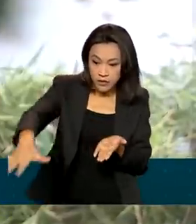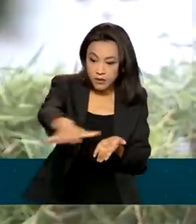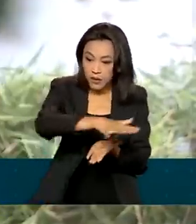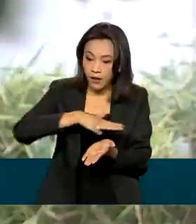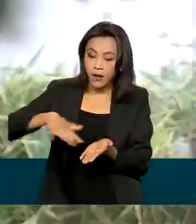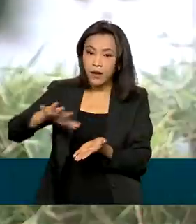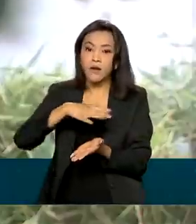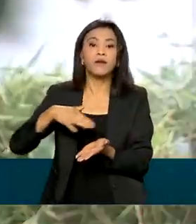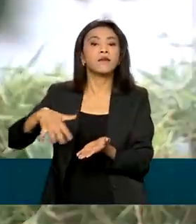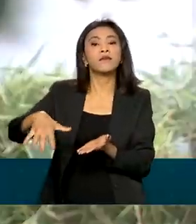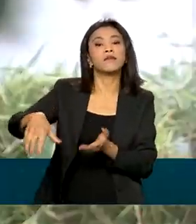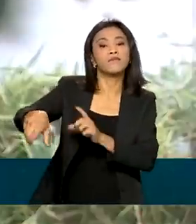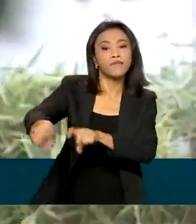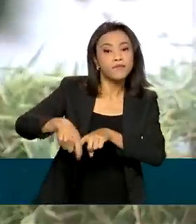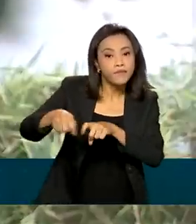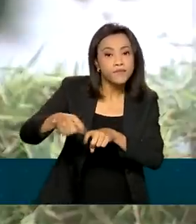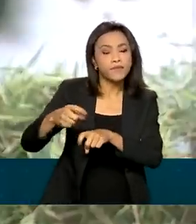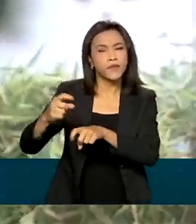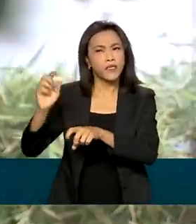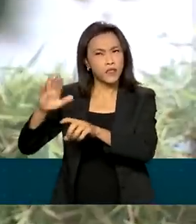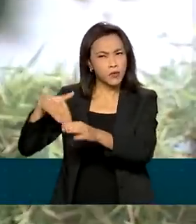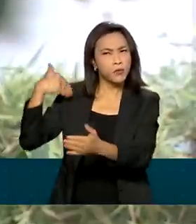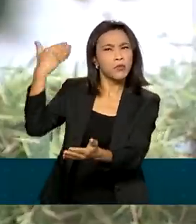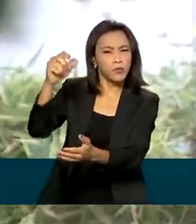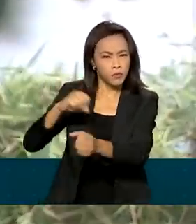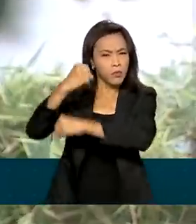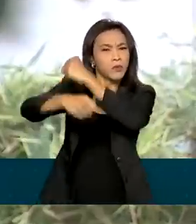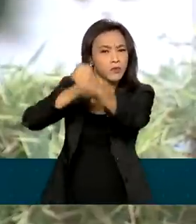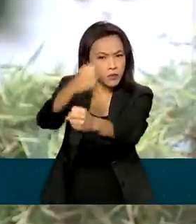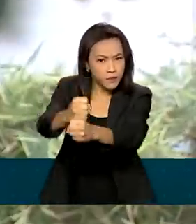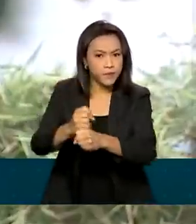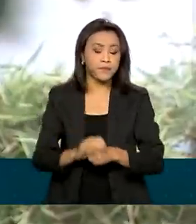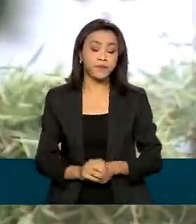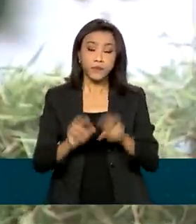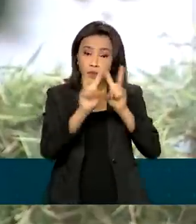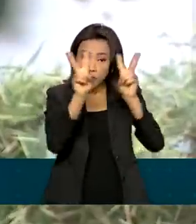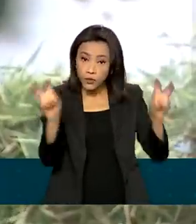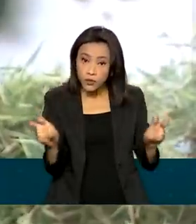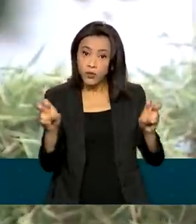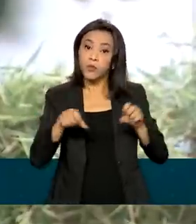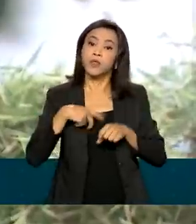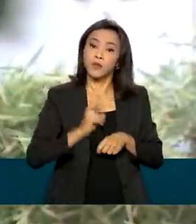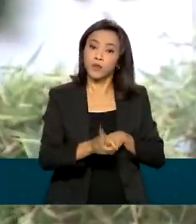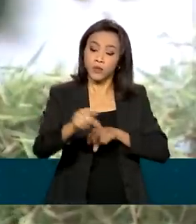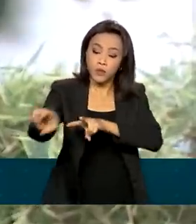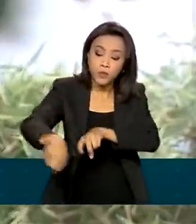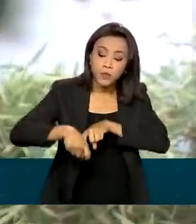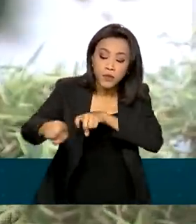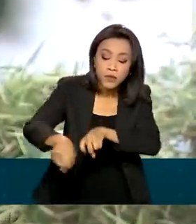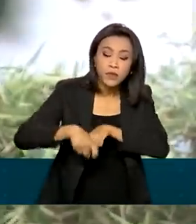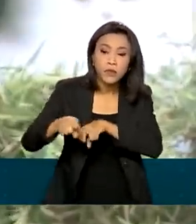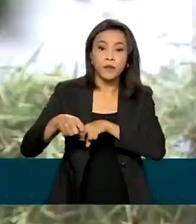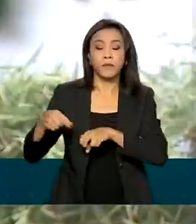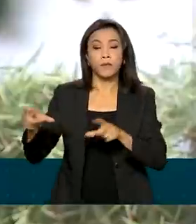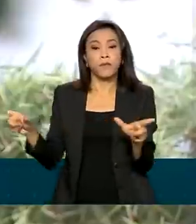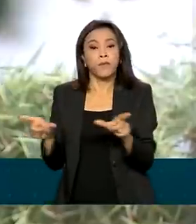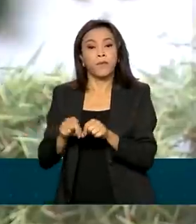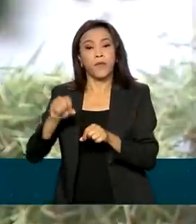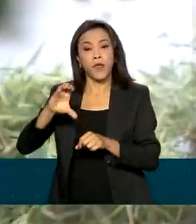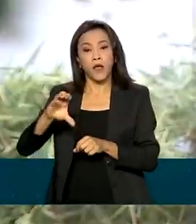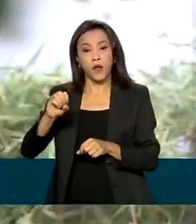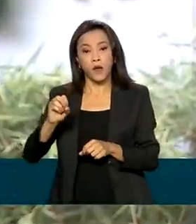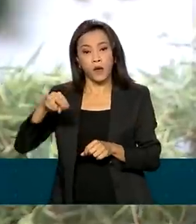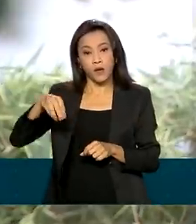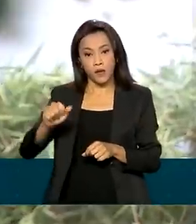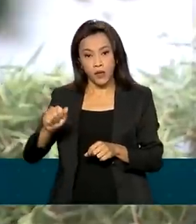até junho do próximo ano. E ainda falando sobre a produção no campo, Renata, a Conab divulgou o balanço, a